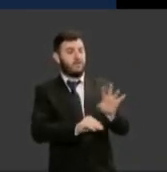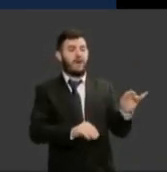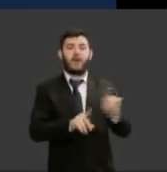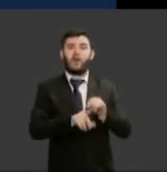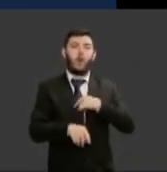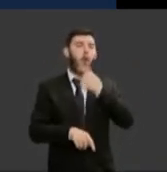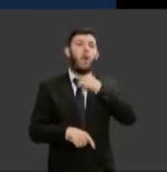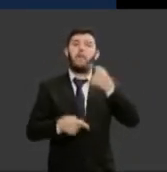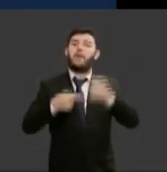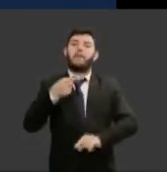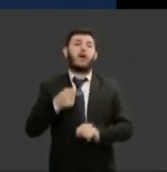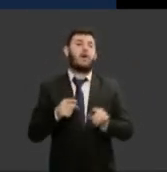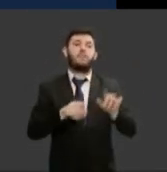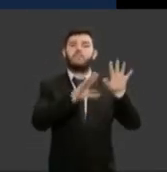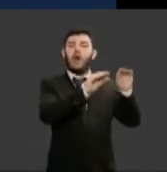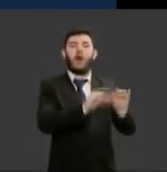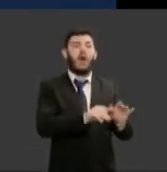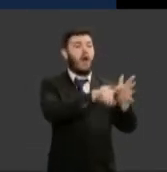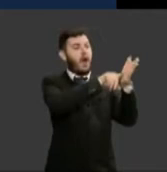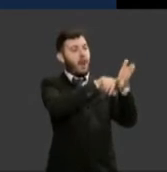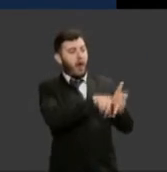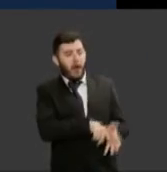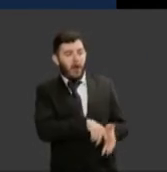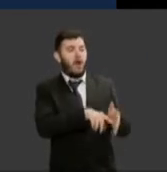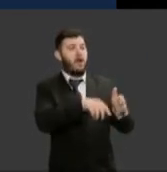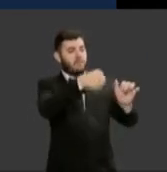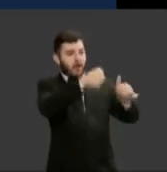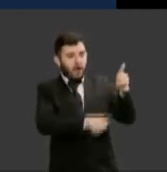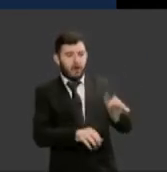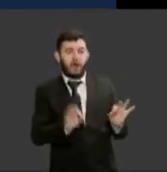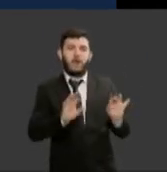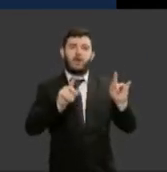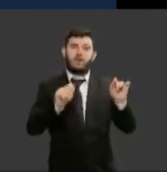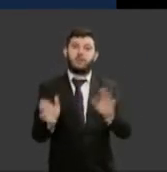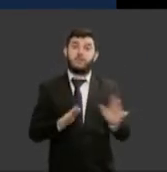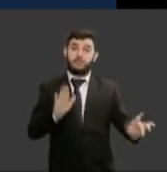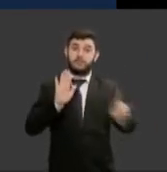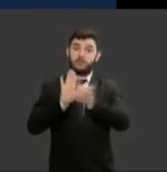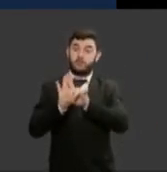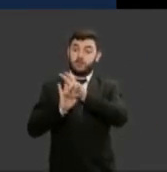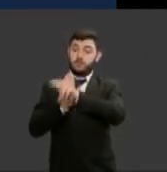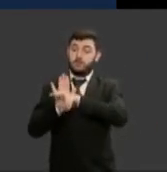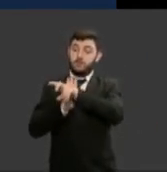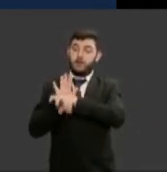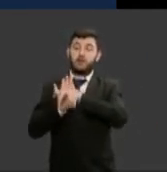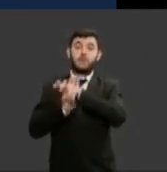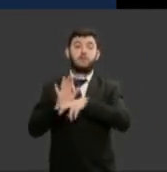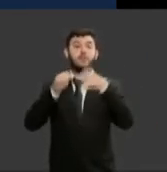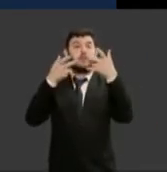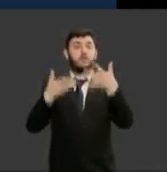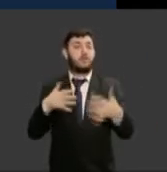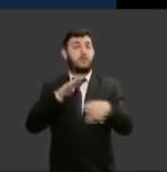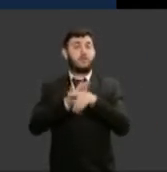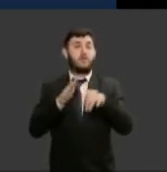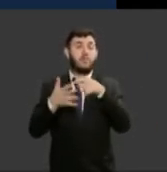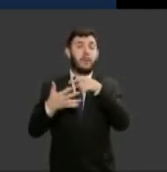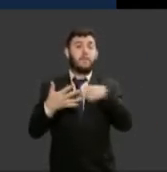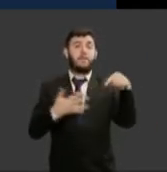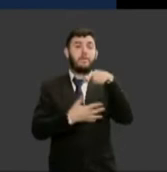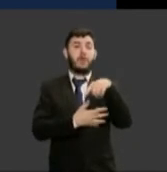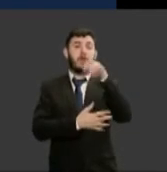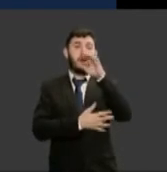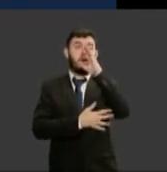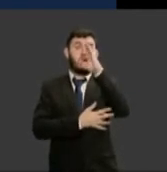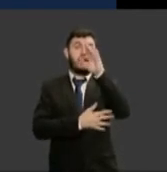além disso a lei maria da pen também estabelece que o atendimento prioritariamente da vítima de